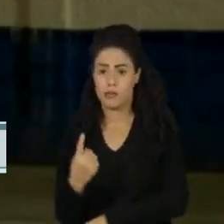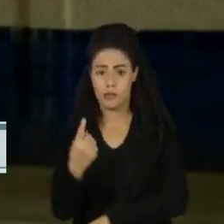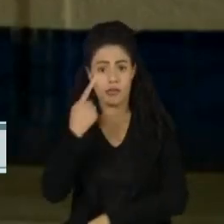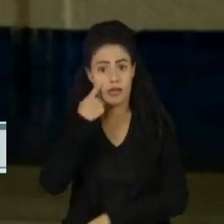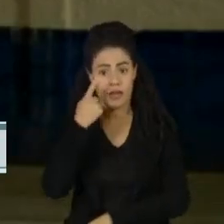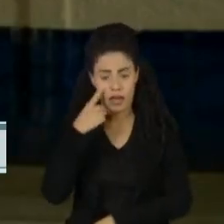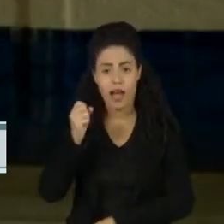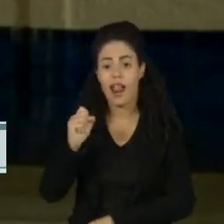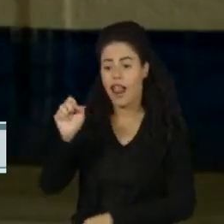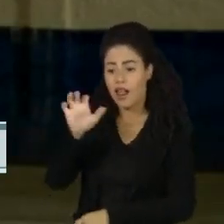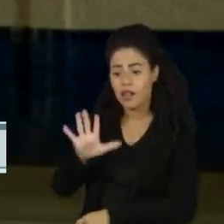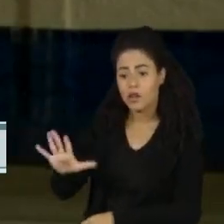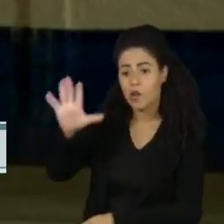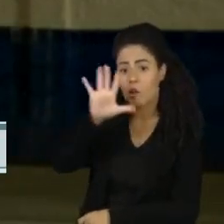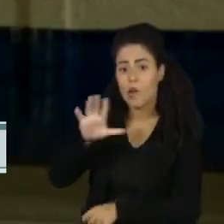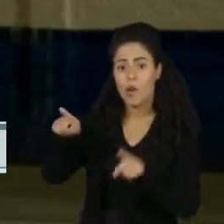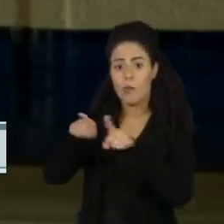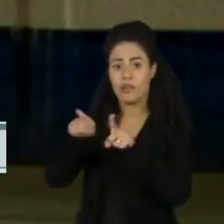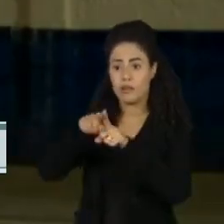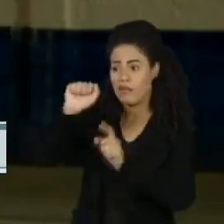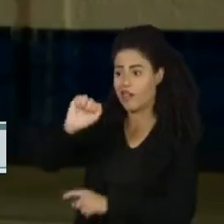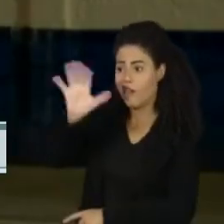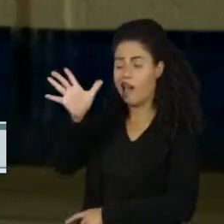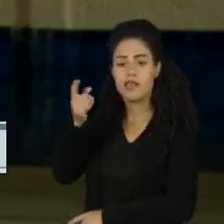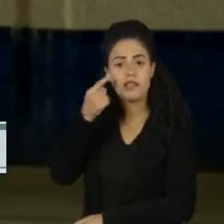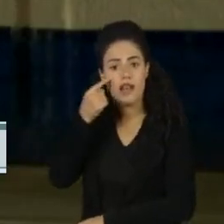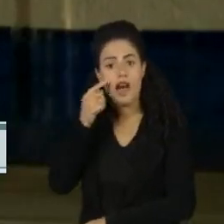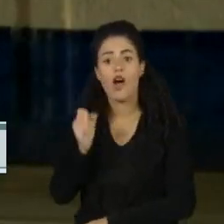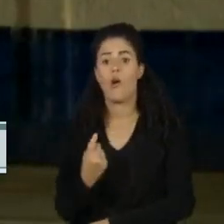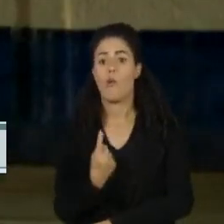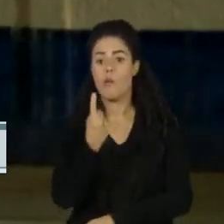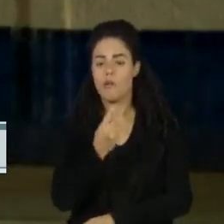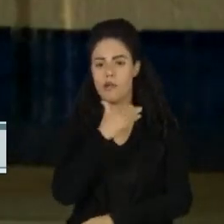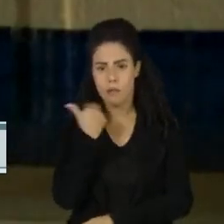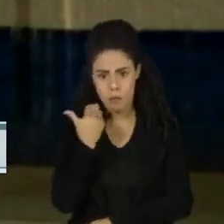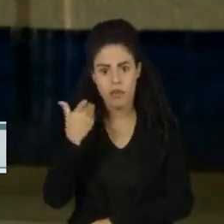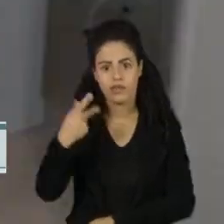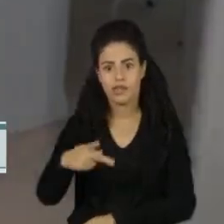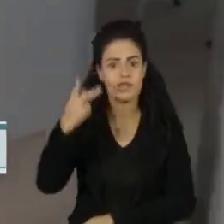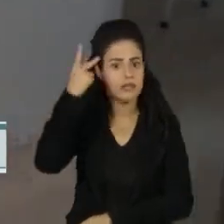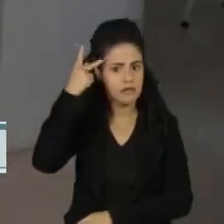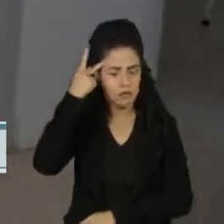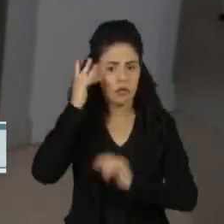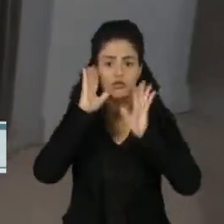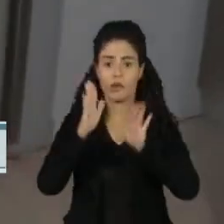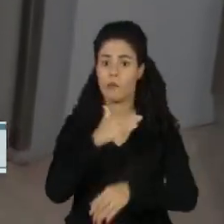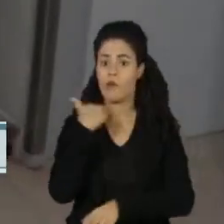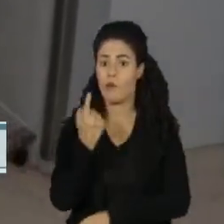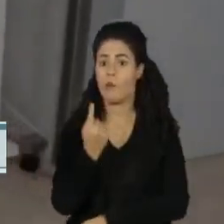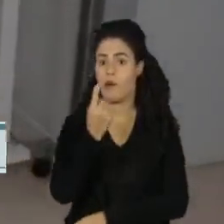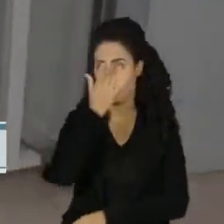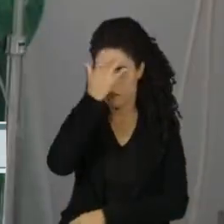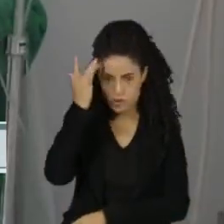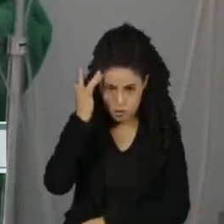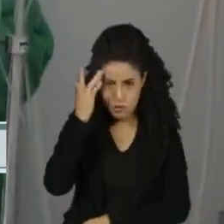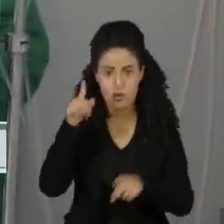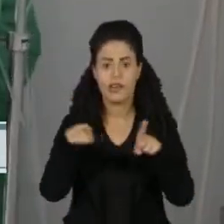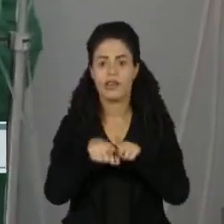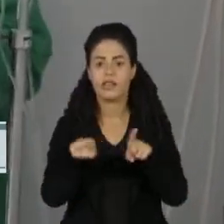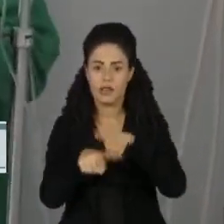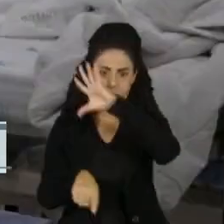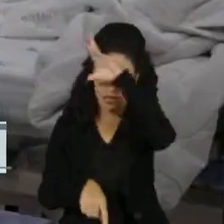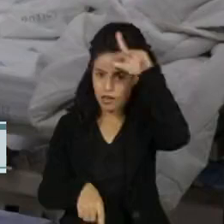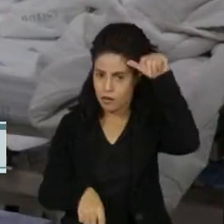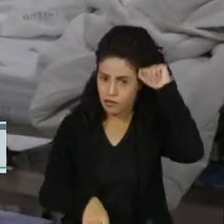e na Ásia nos últimos dois meses. E já causou uma morte confirmada no estado de São Paulo. Além de casos no Amazonas, Espírito